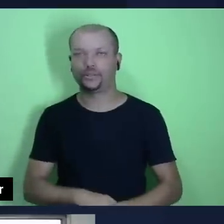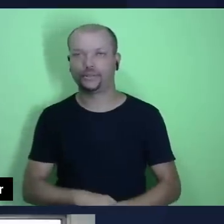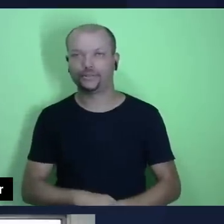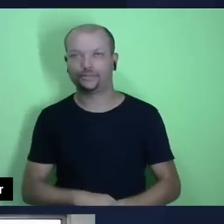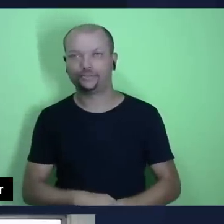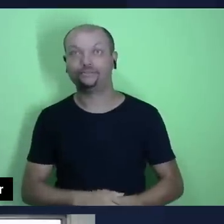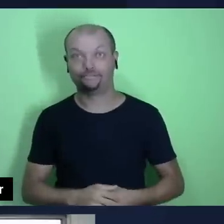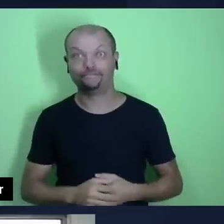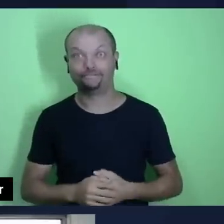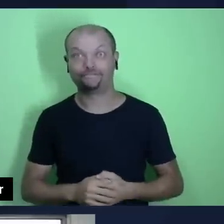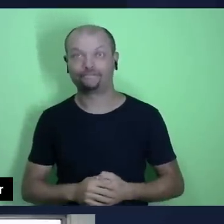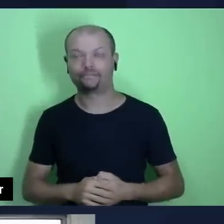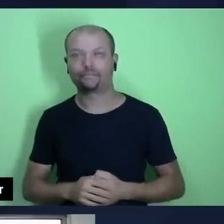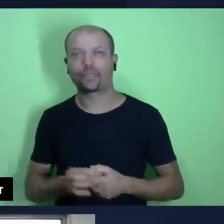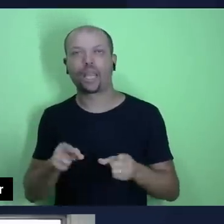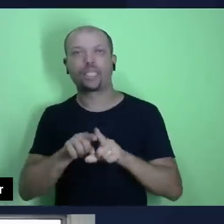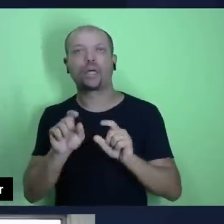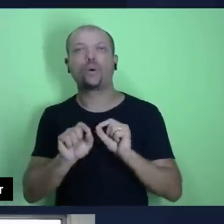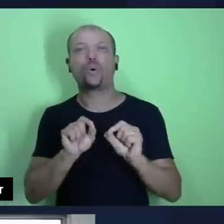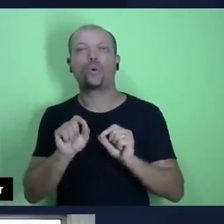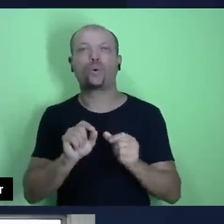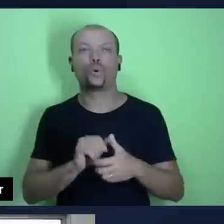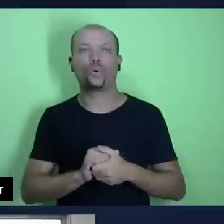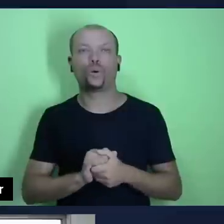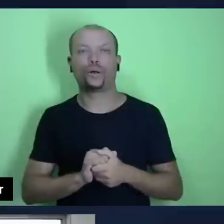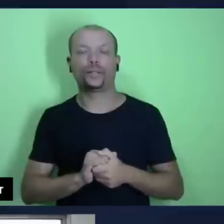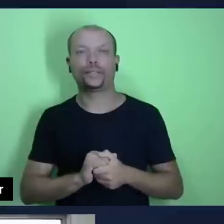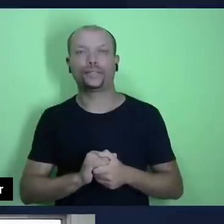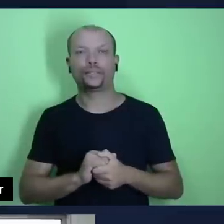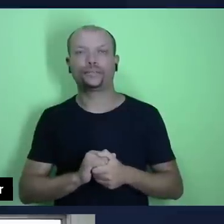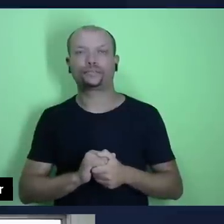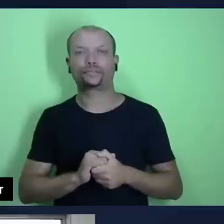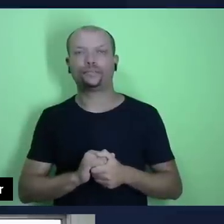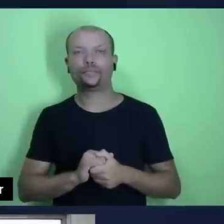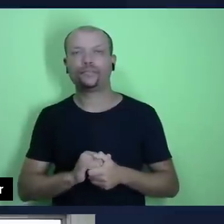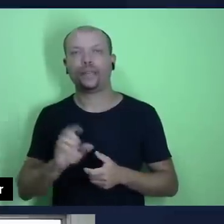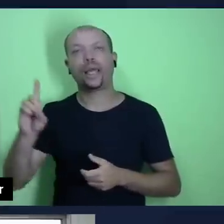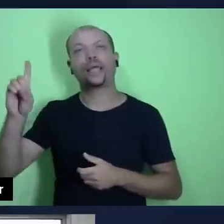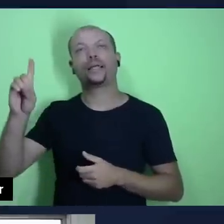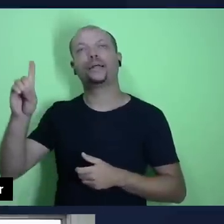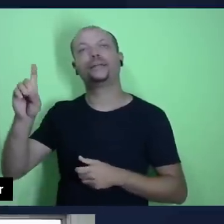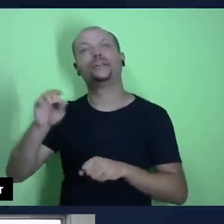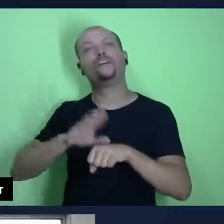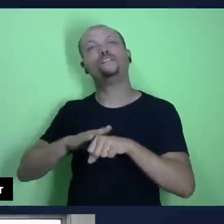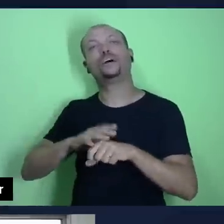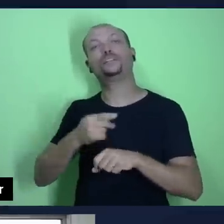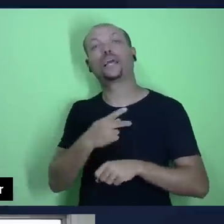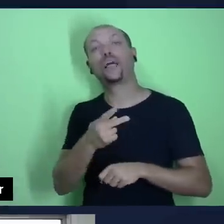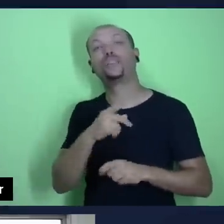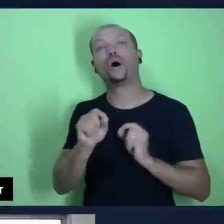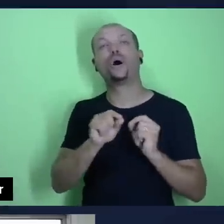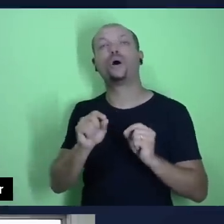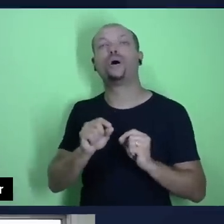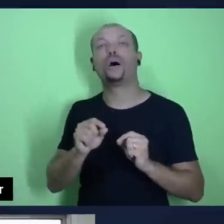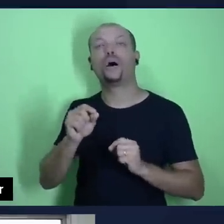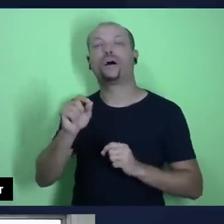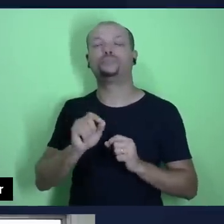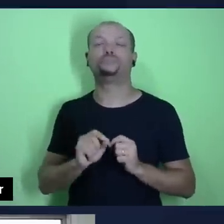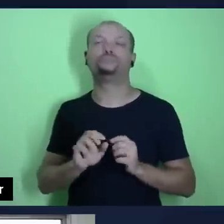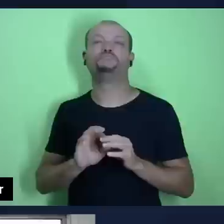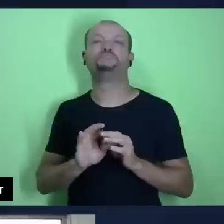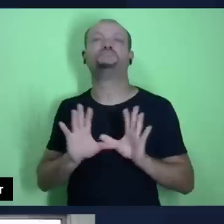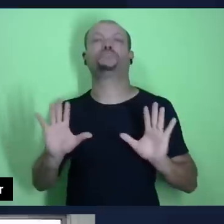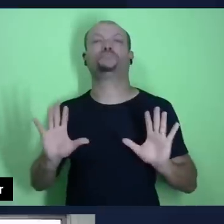Então essa parte aqui da mordomia cristã, a gente percebe que Deus, ele deixa com que nós fiquemos à vontade para que